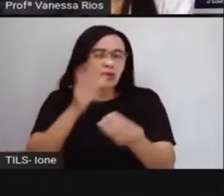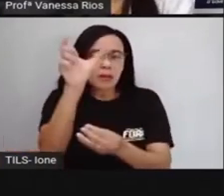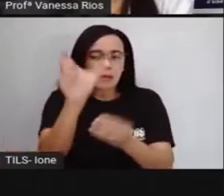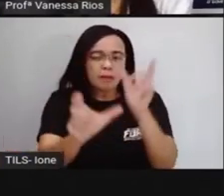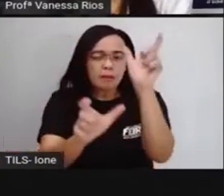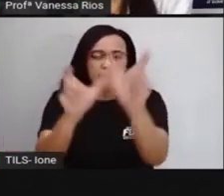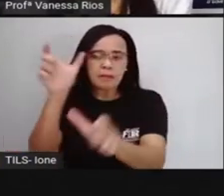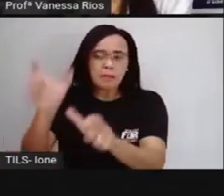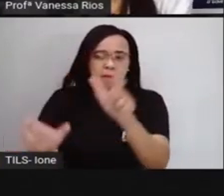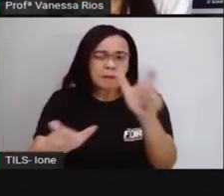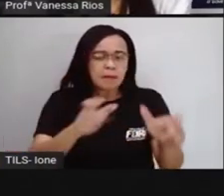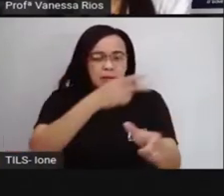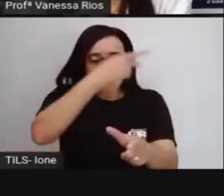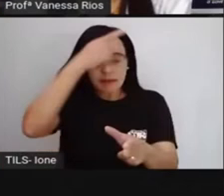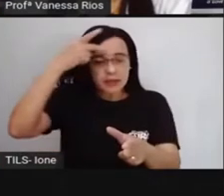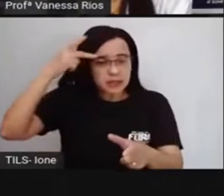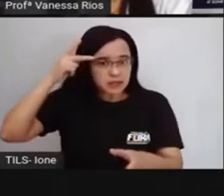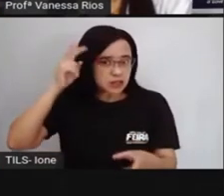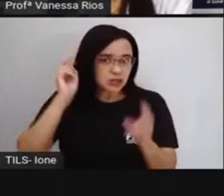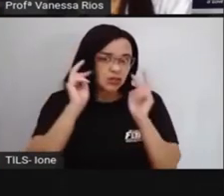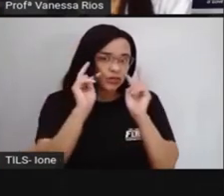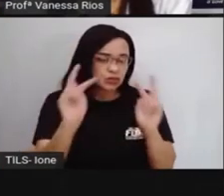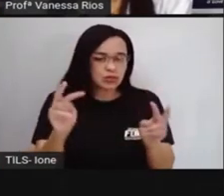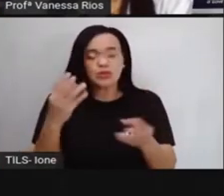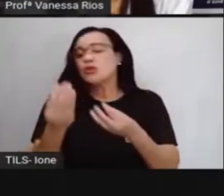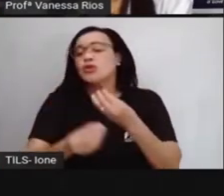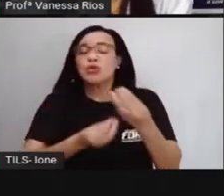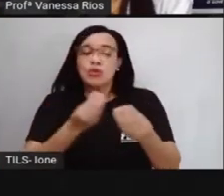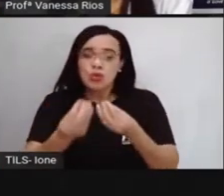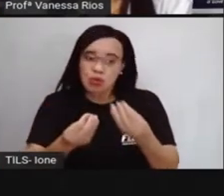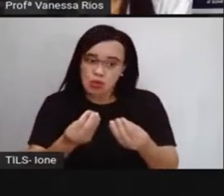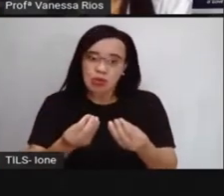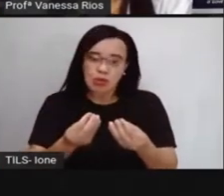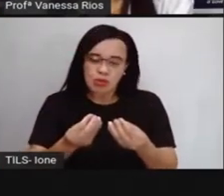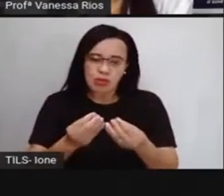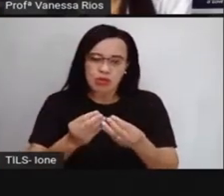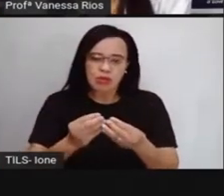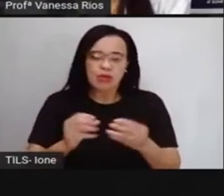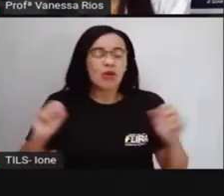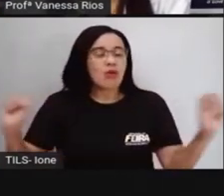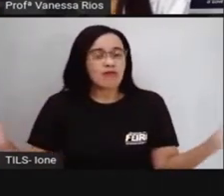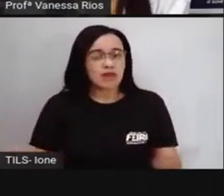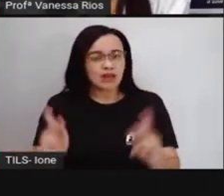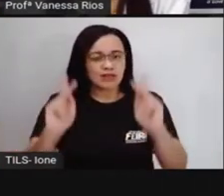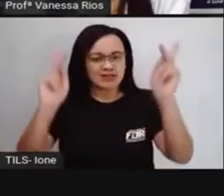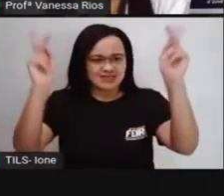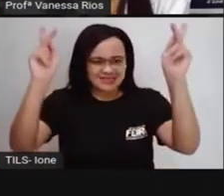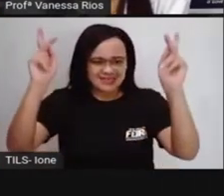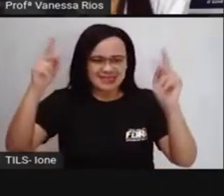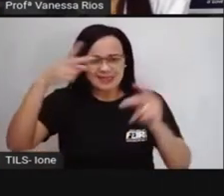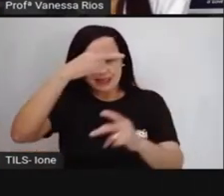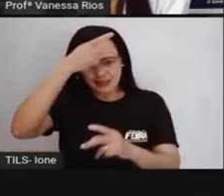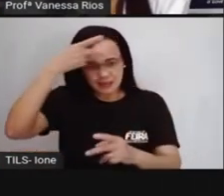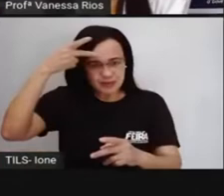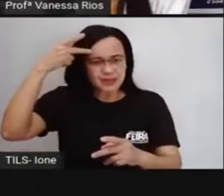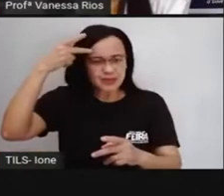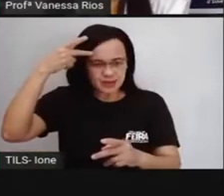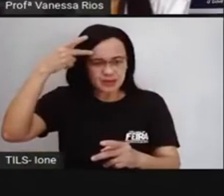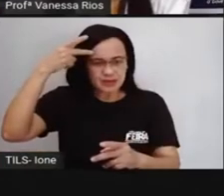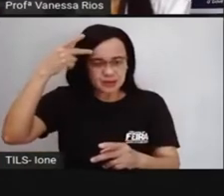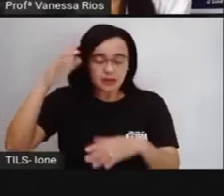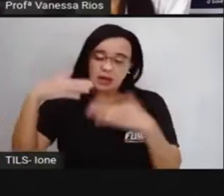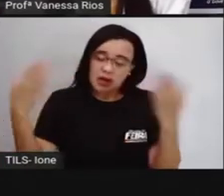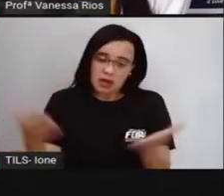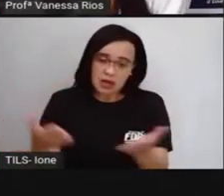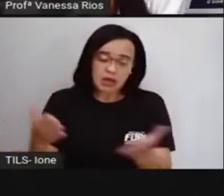né, por outros aspectos que tendem a valorizá-las. Mas aí vamos estudar um pouco, né, sobre esse processo, né,